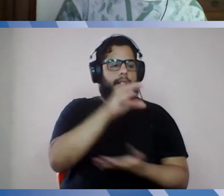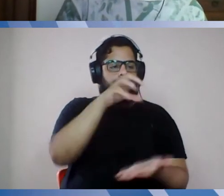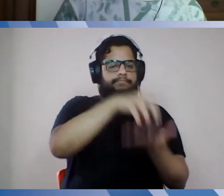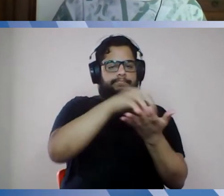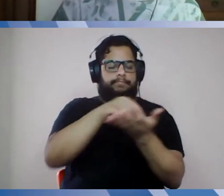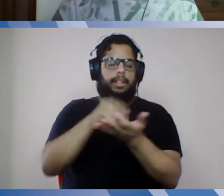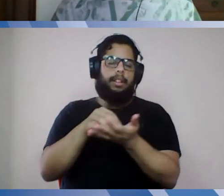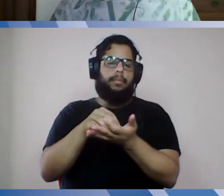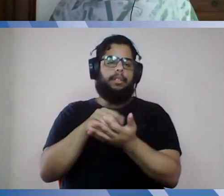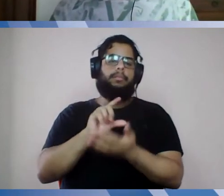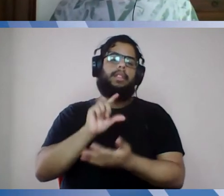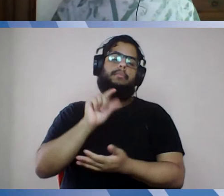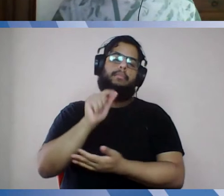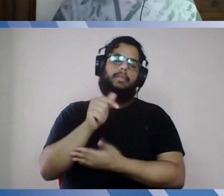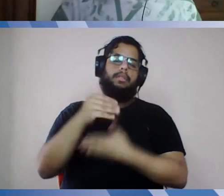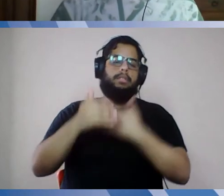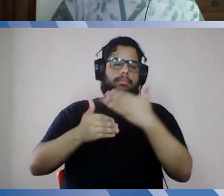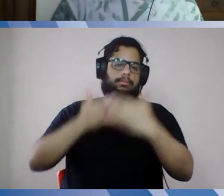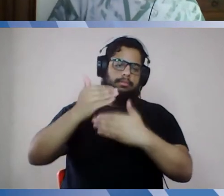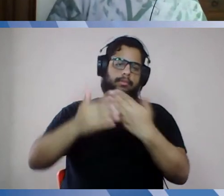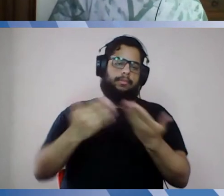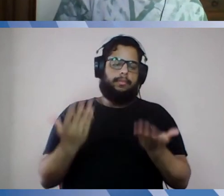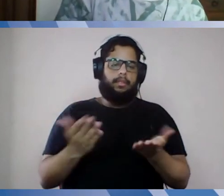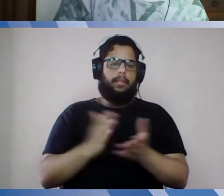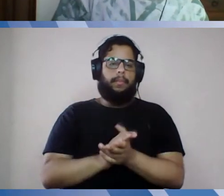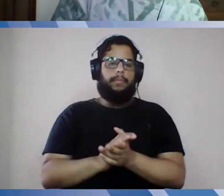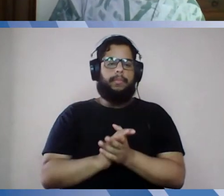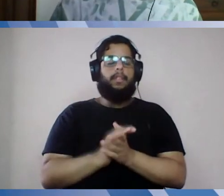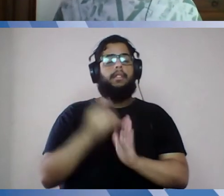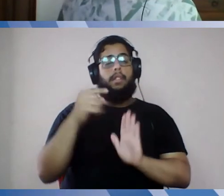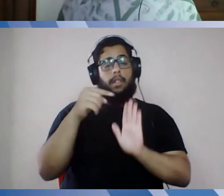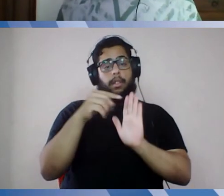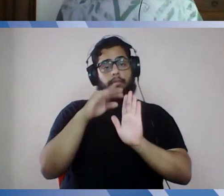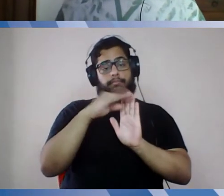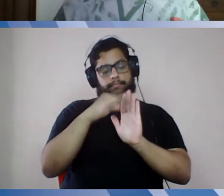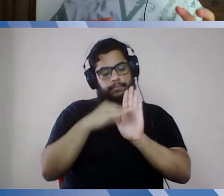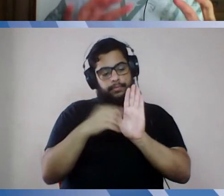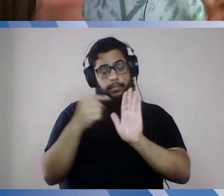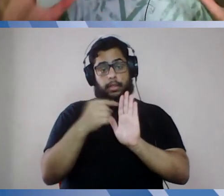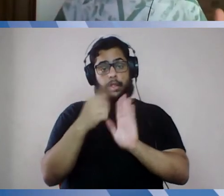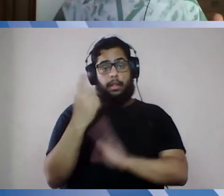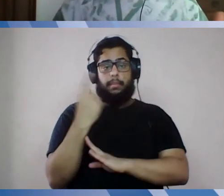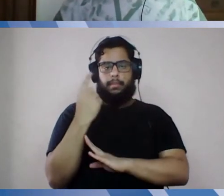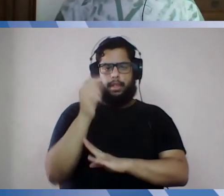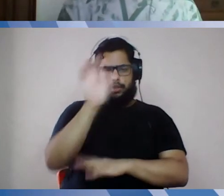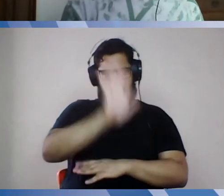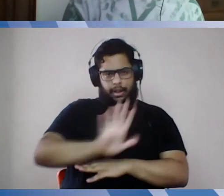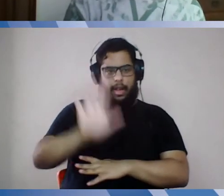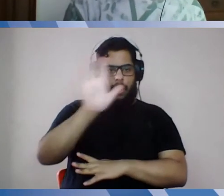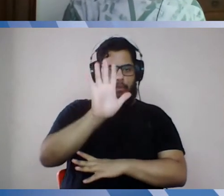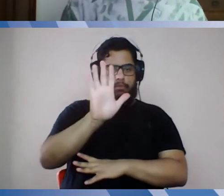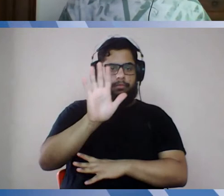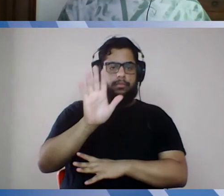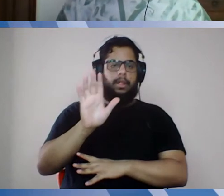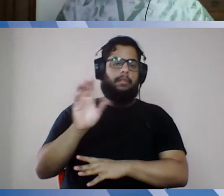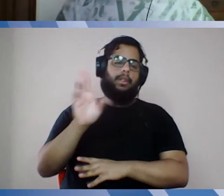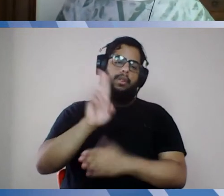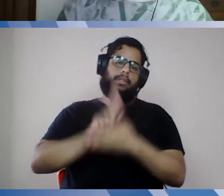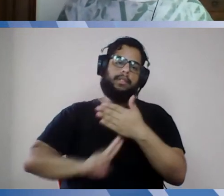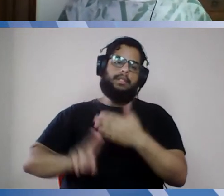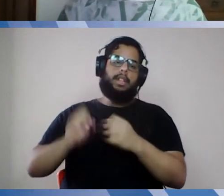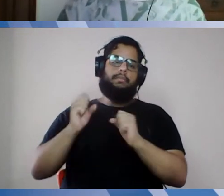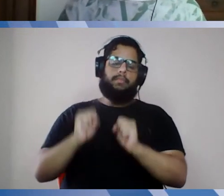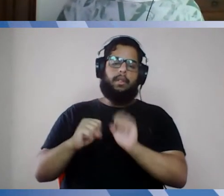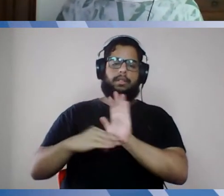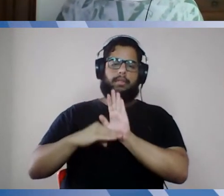sequência a isso. Quer dizer, na verdade, essa resolução foi um primeiro passo geral para que a universidade possa ir a